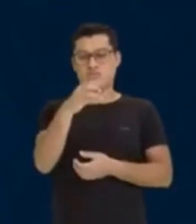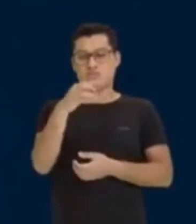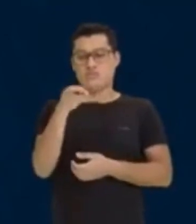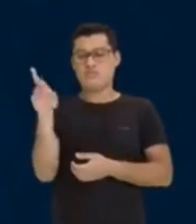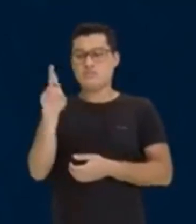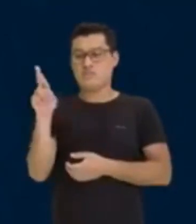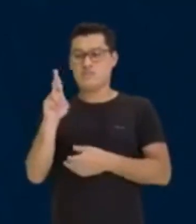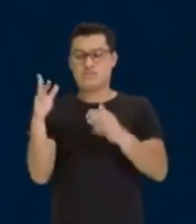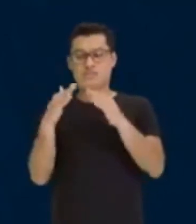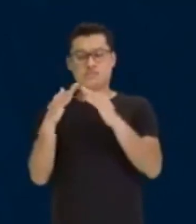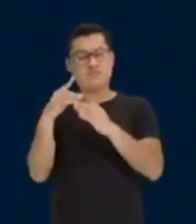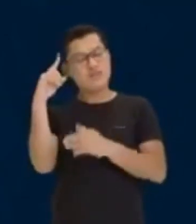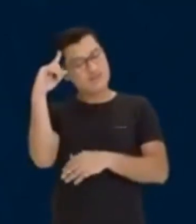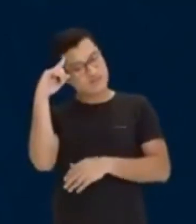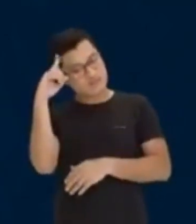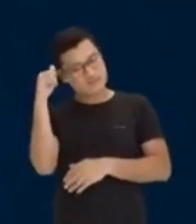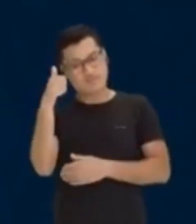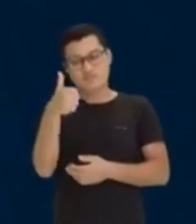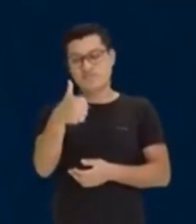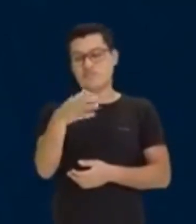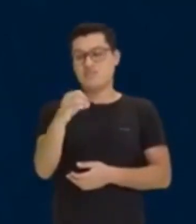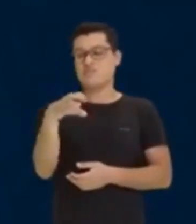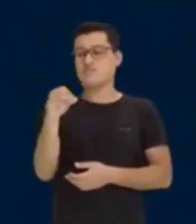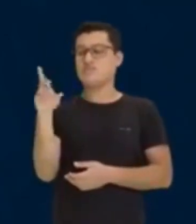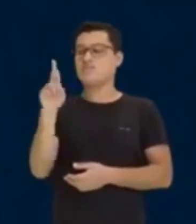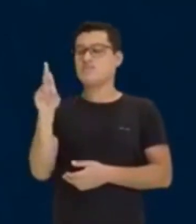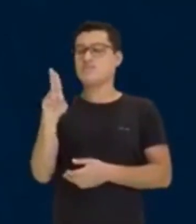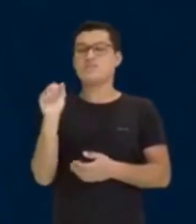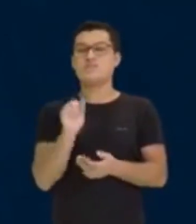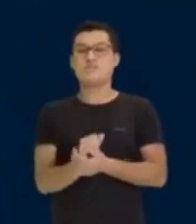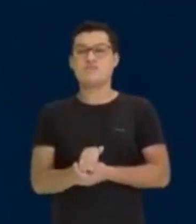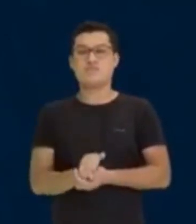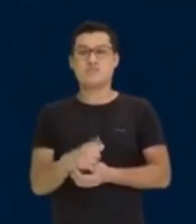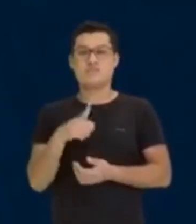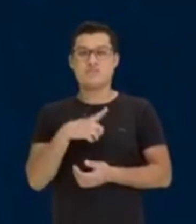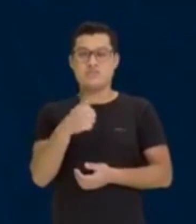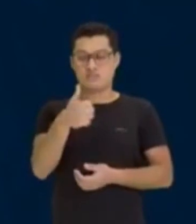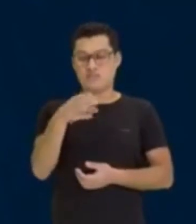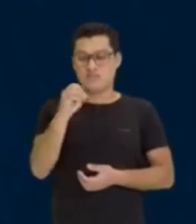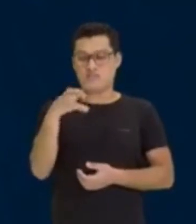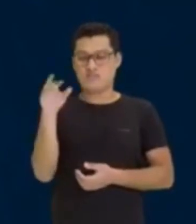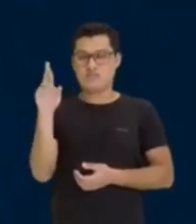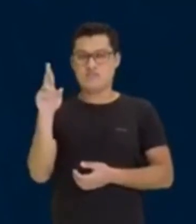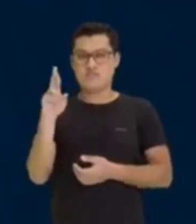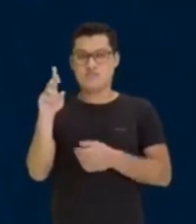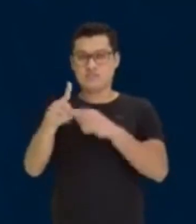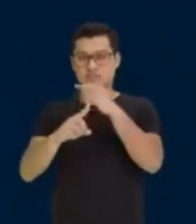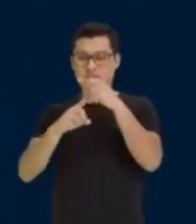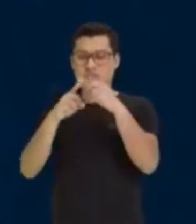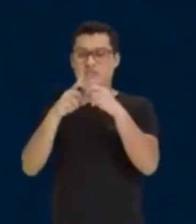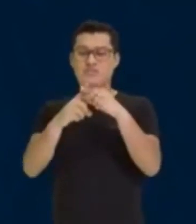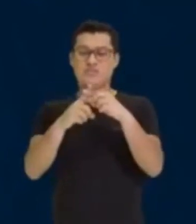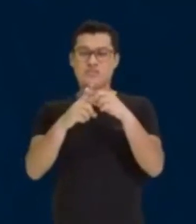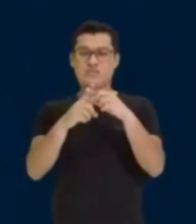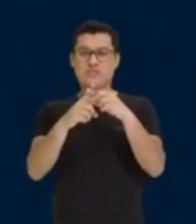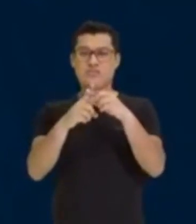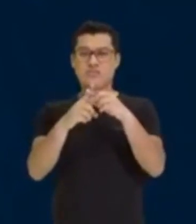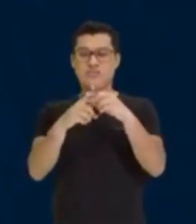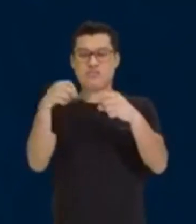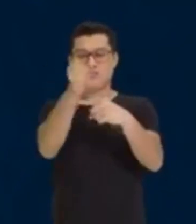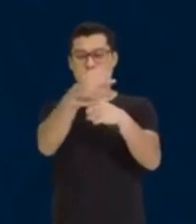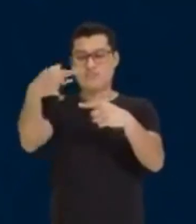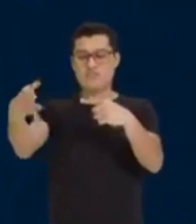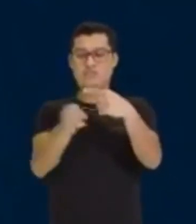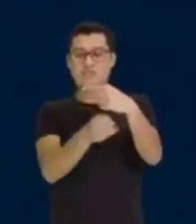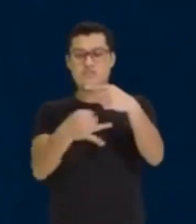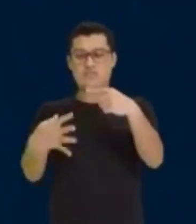Calma, só pensar agora, tá? Tem 100 reais. E esses 100 reais aqui, ó. Você vai multiplicar por uma fração. Essa fração vai envolver